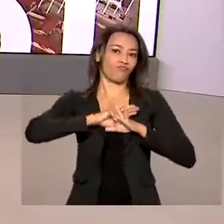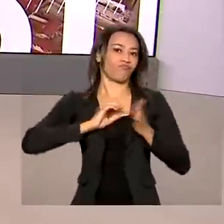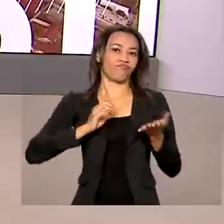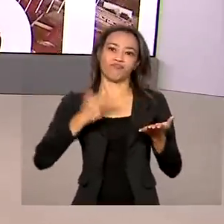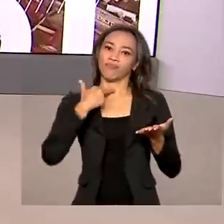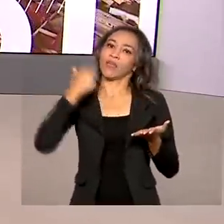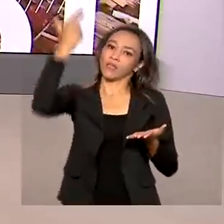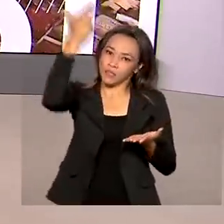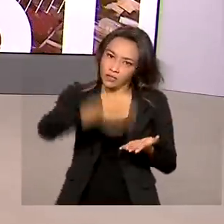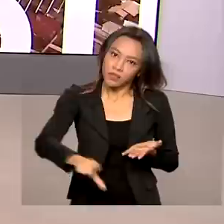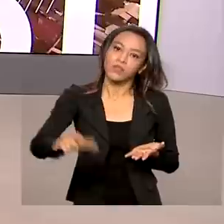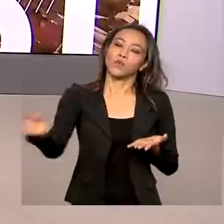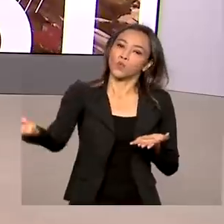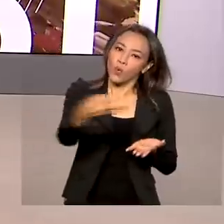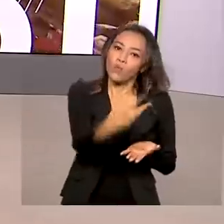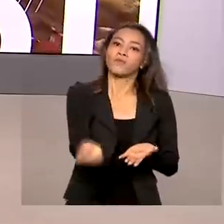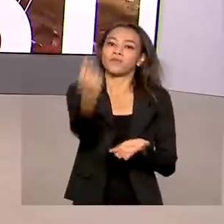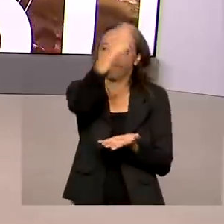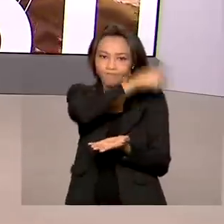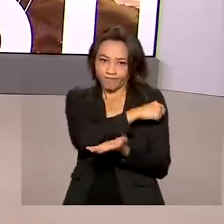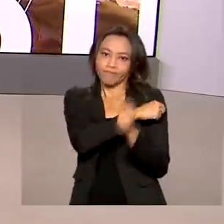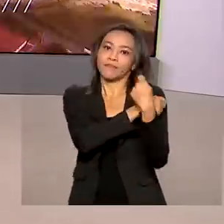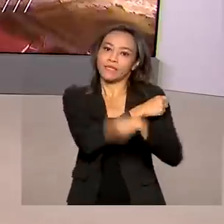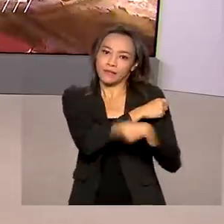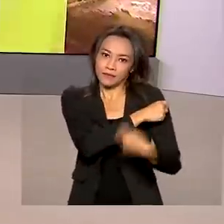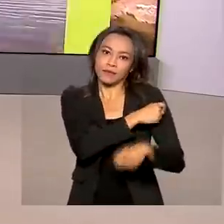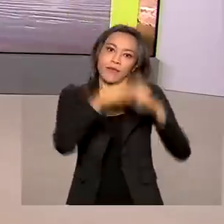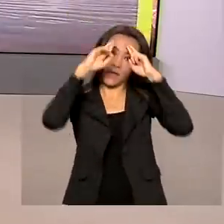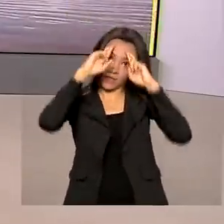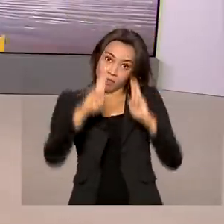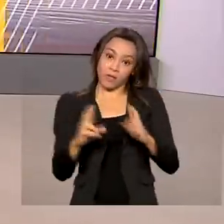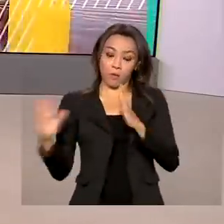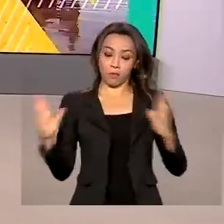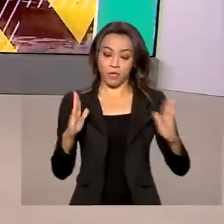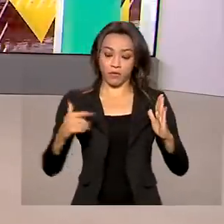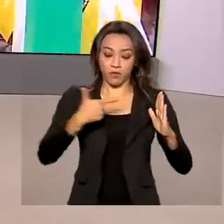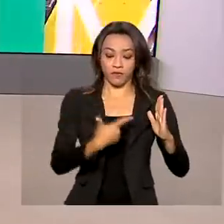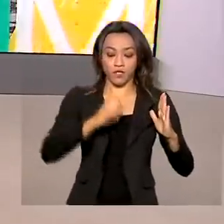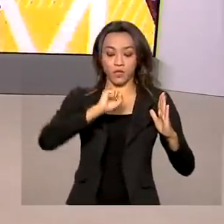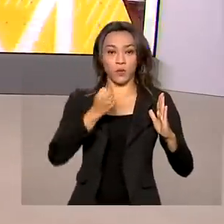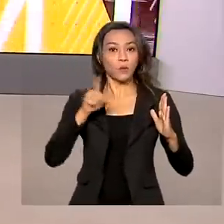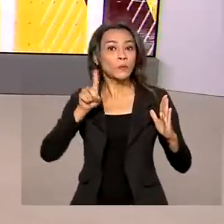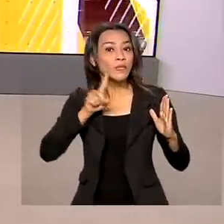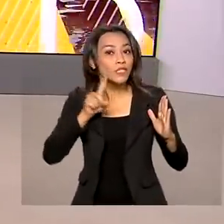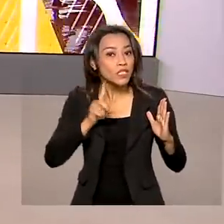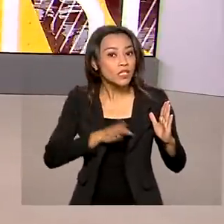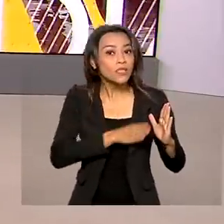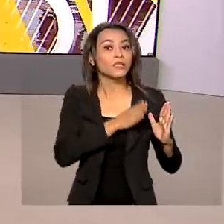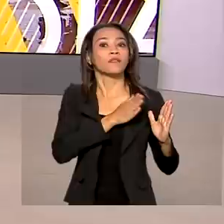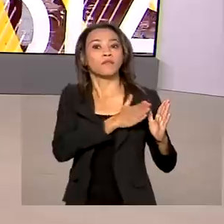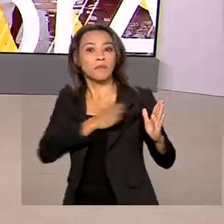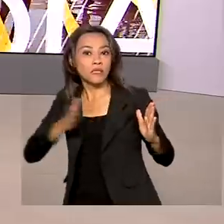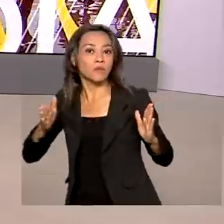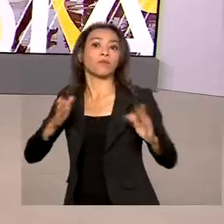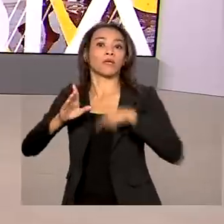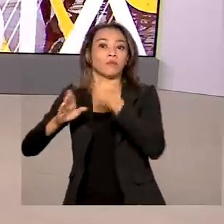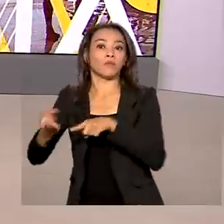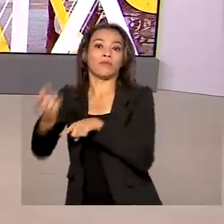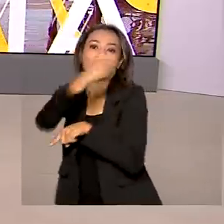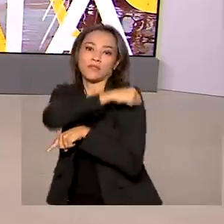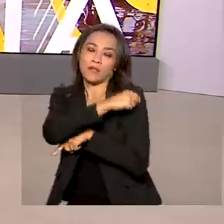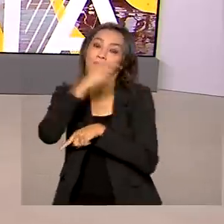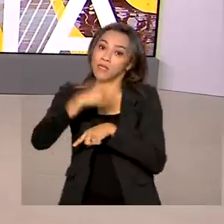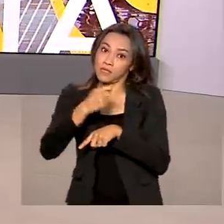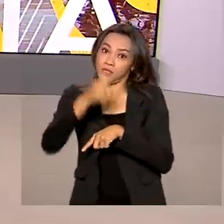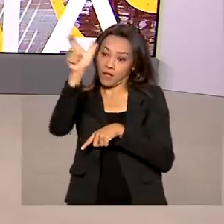sendo recomendado um novo ciclo vacinal, respeitando o intervalo de 28 dias entre as doses. O vacinado ainda deve ser acompanhado